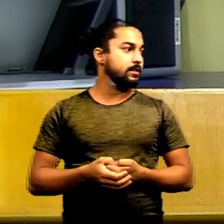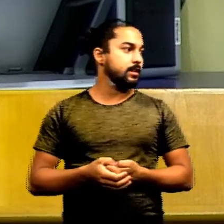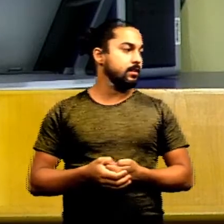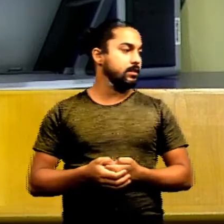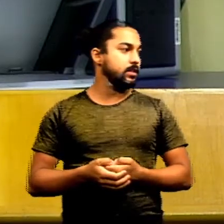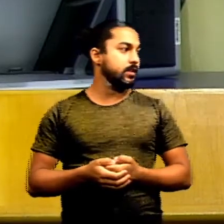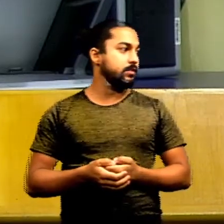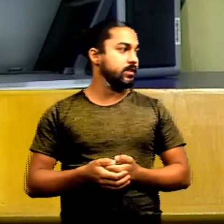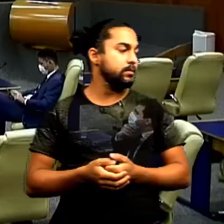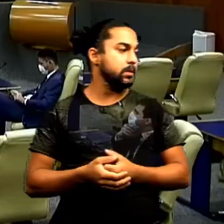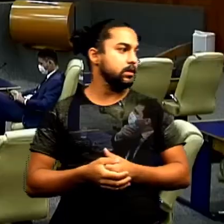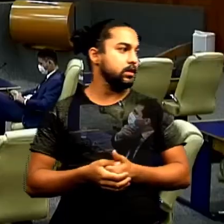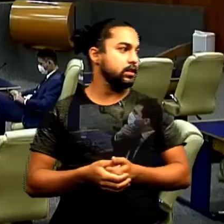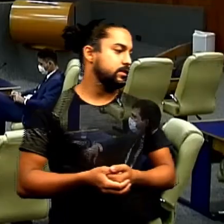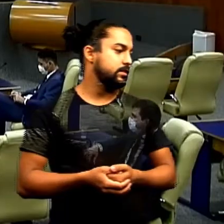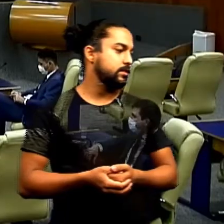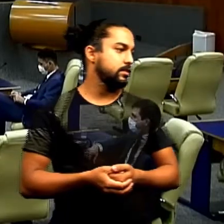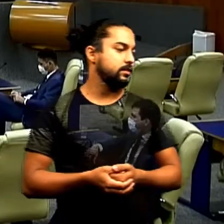em discussão